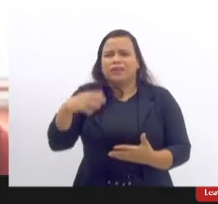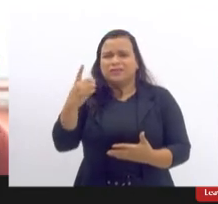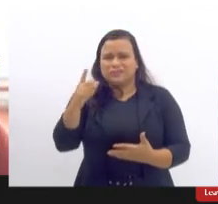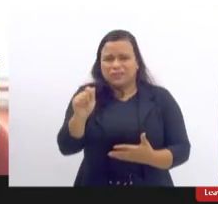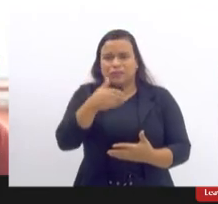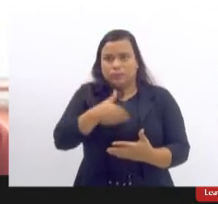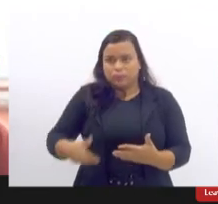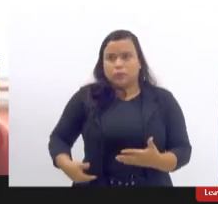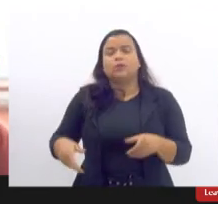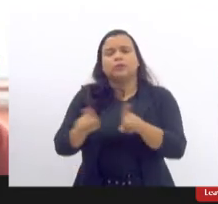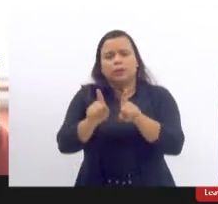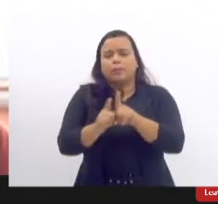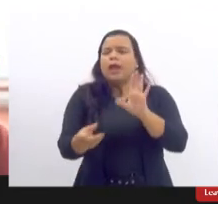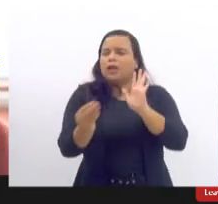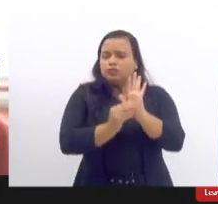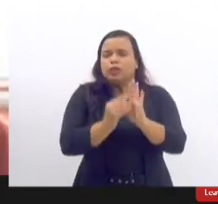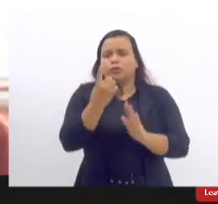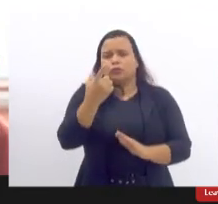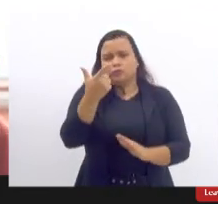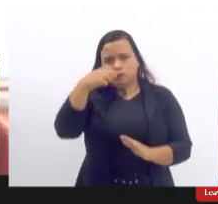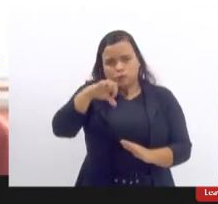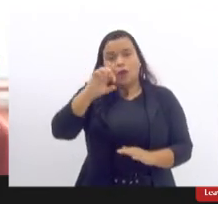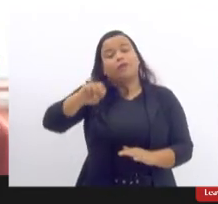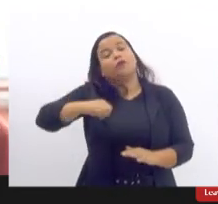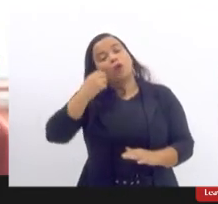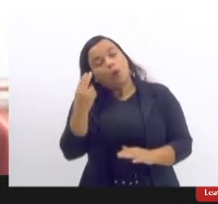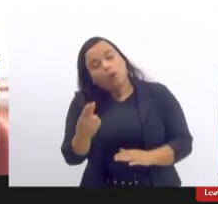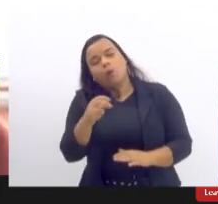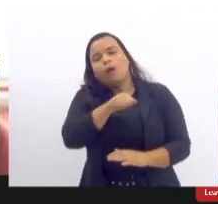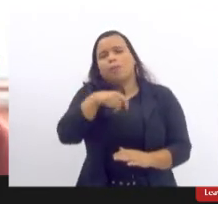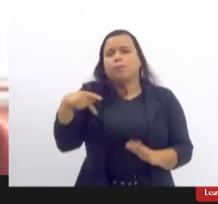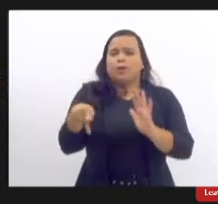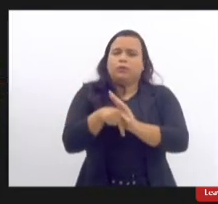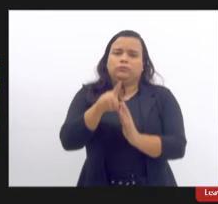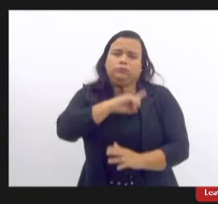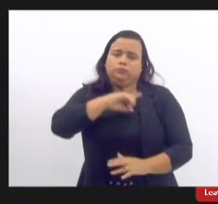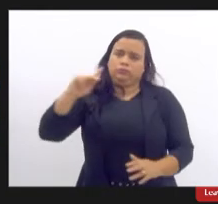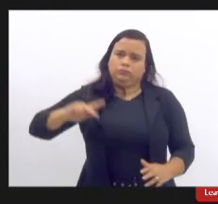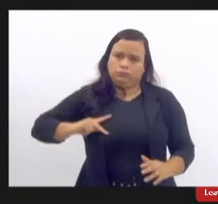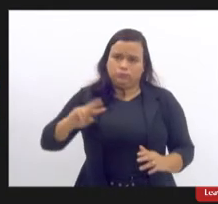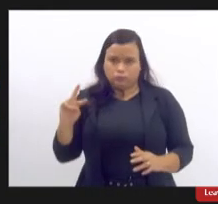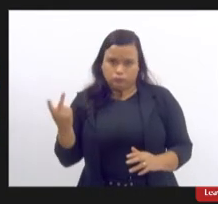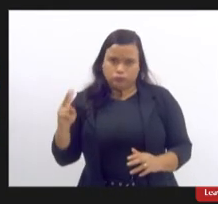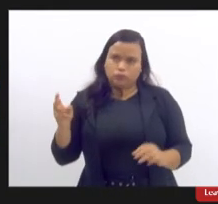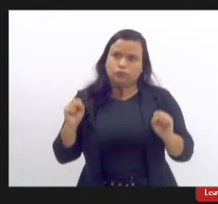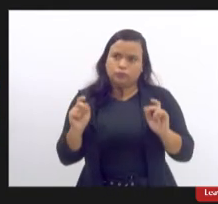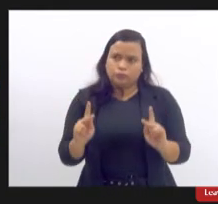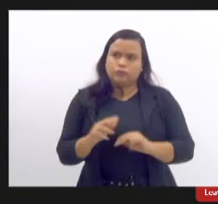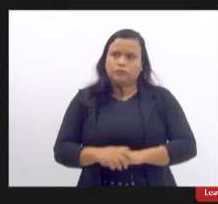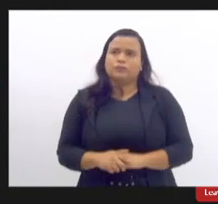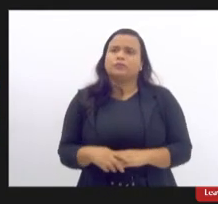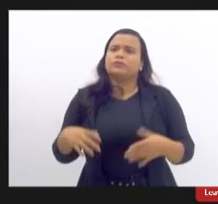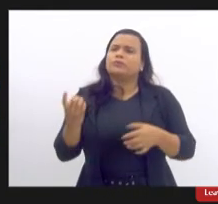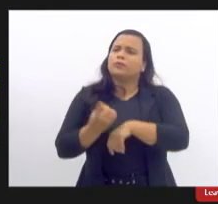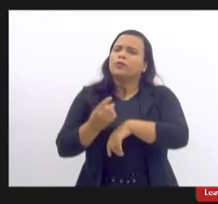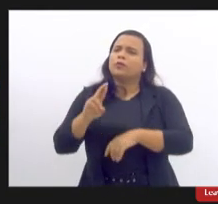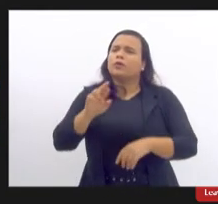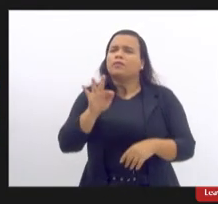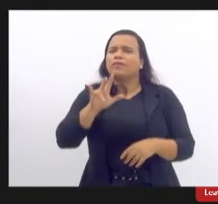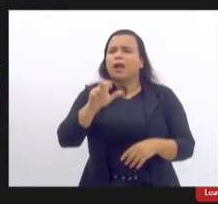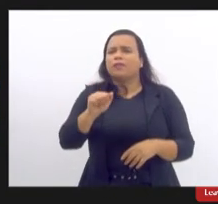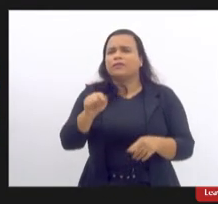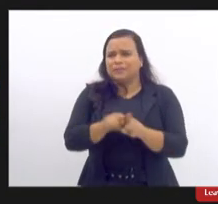129 ou pelo aplicativo da Defensoria Pública doutora Flávia deixa eu falar bem rapidinho aqui